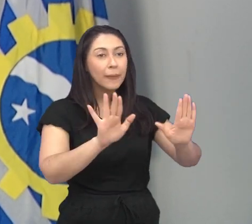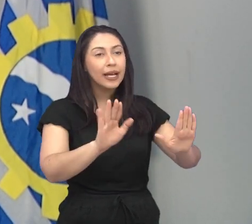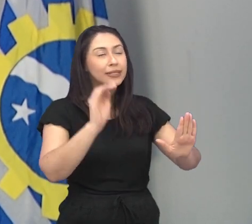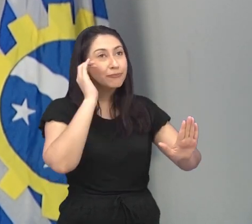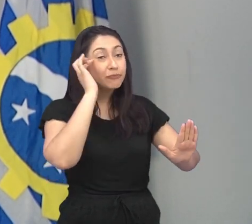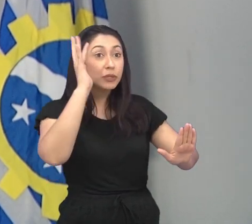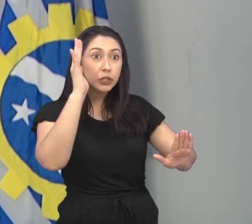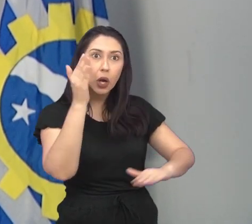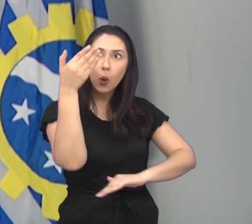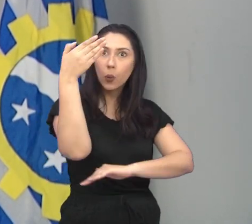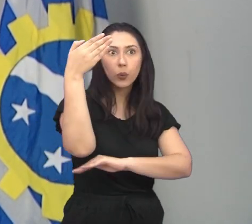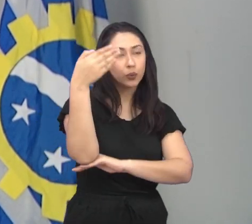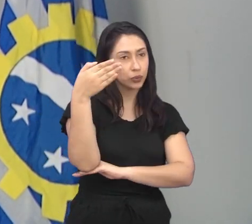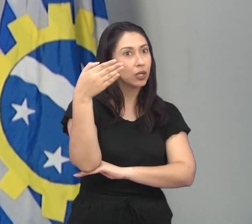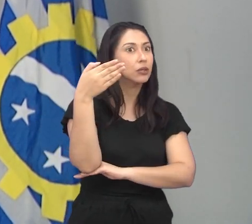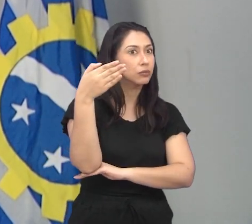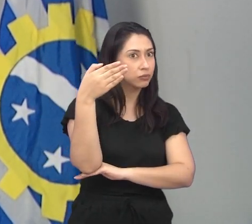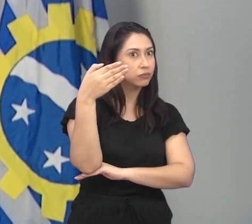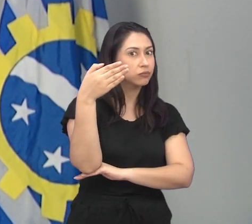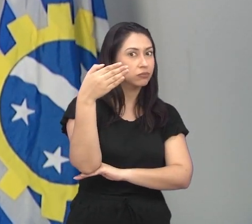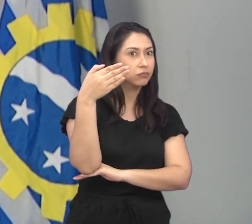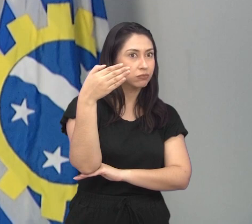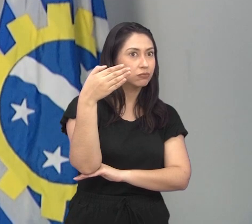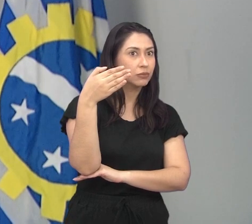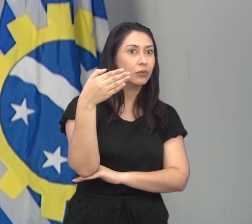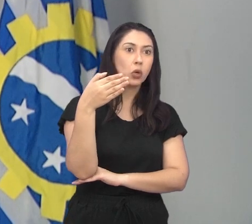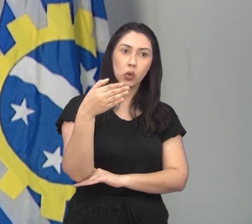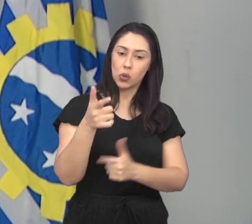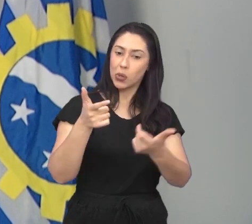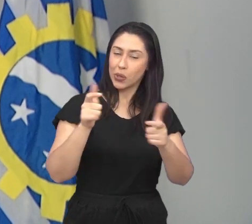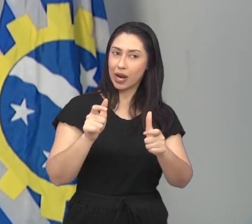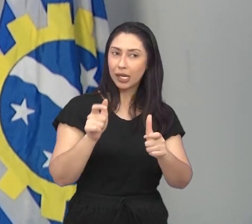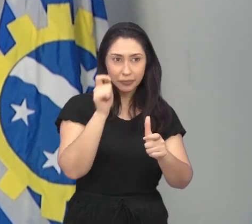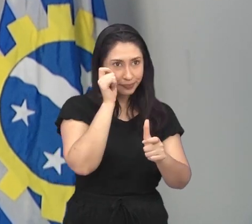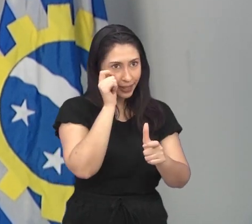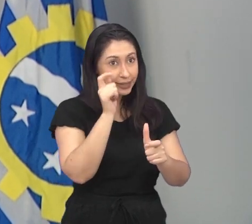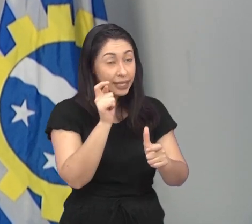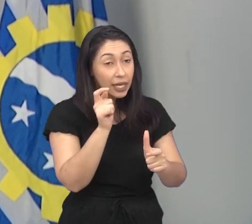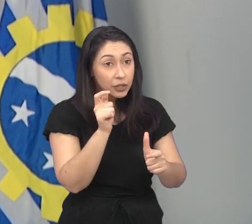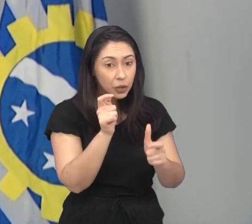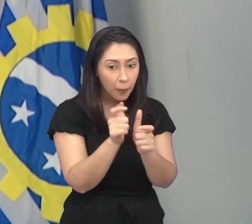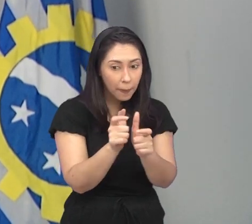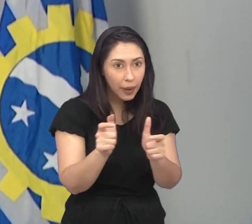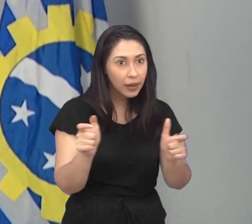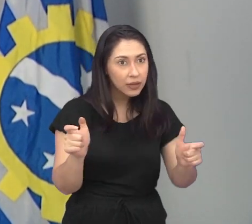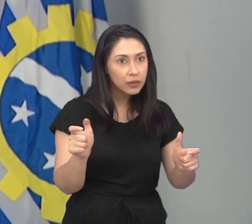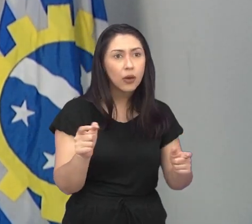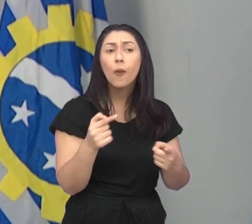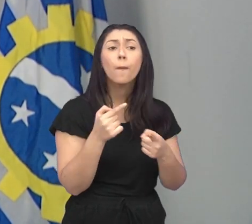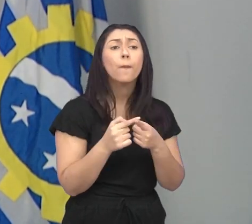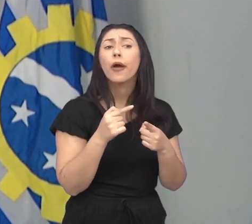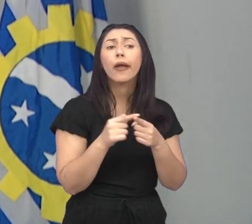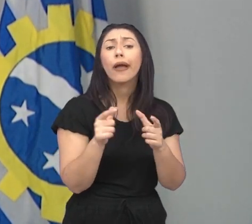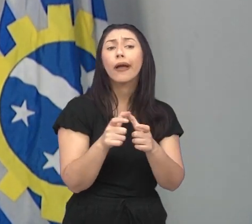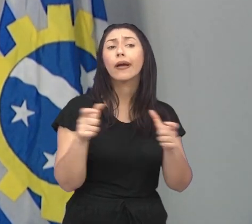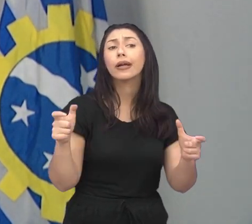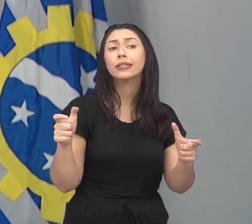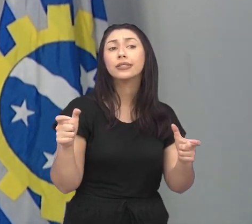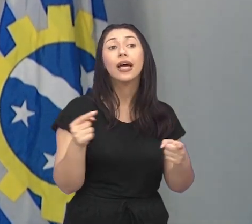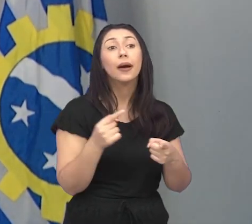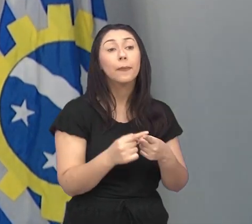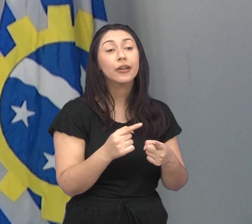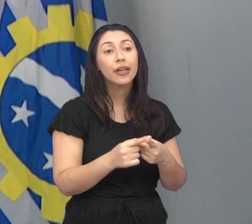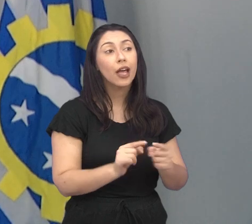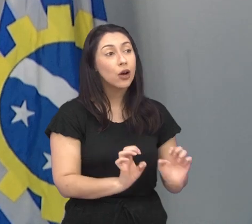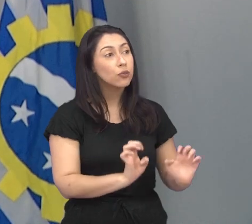alavancando. Mas pensa, por exemplo, na rede hoteleira, que tem estado com uma ocupação bastante interessante na cidade, né? Crescendo. Por que ela